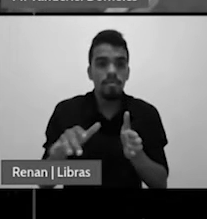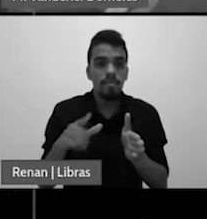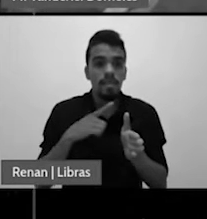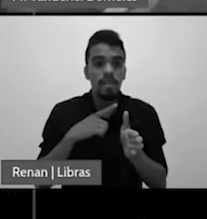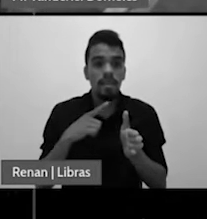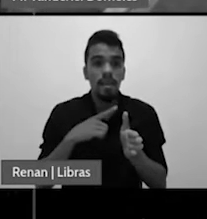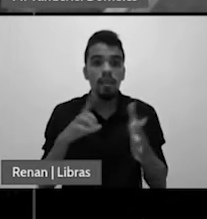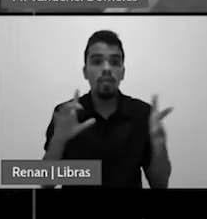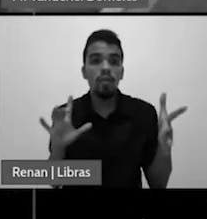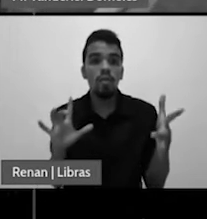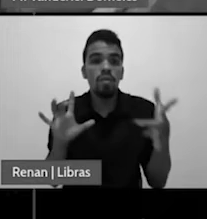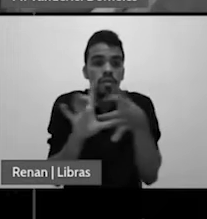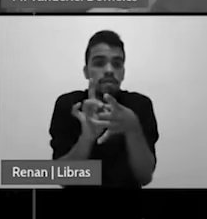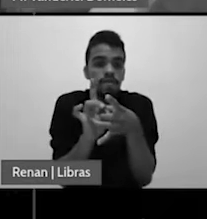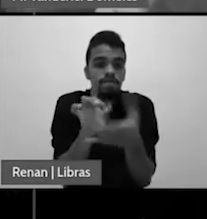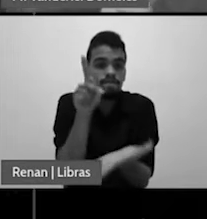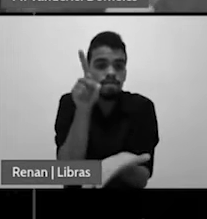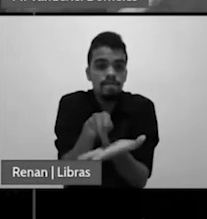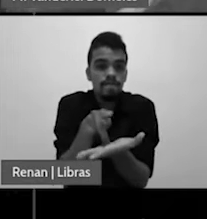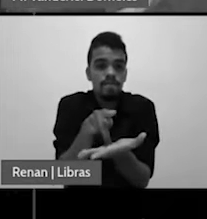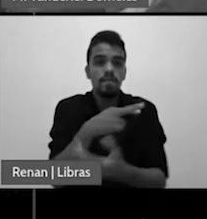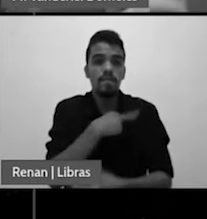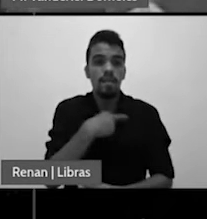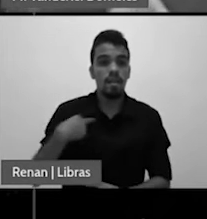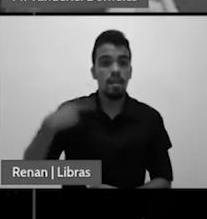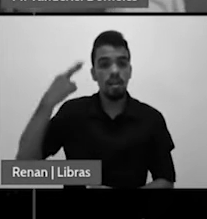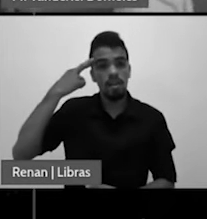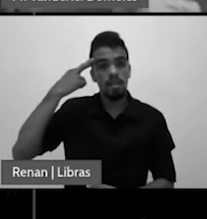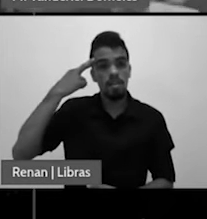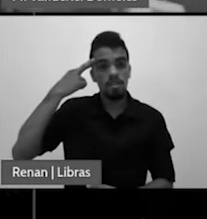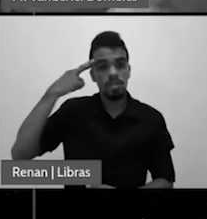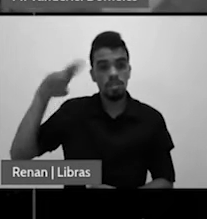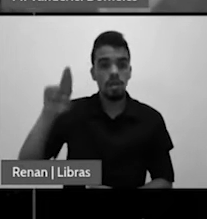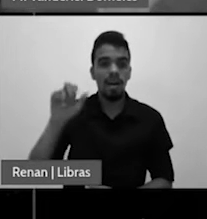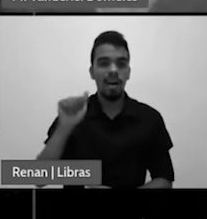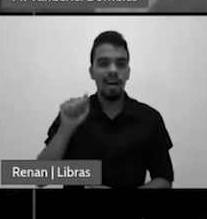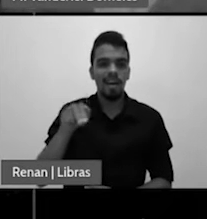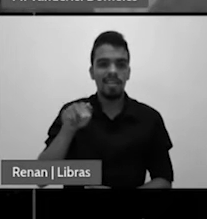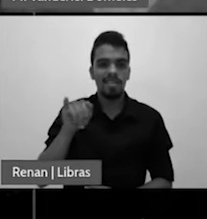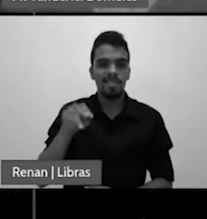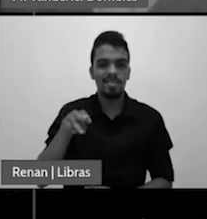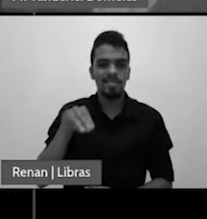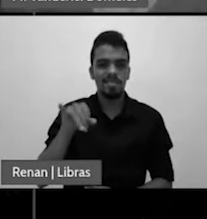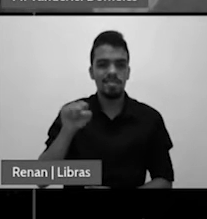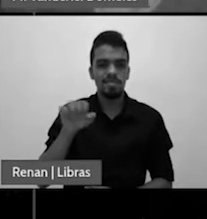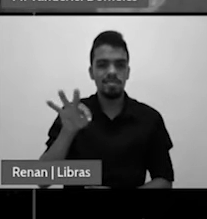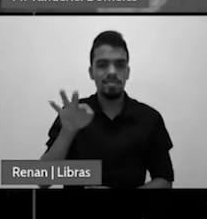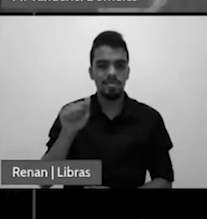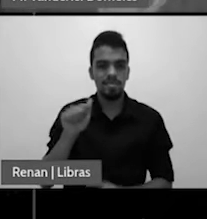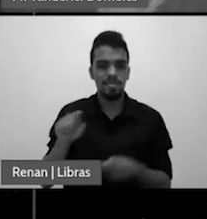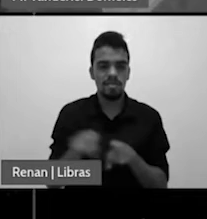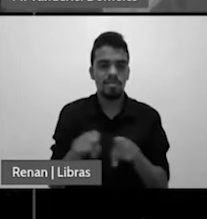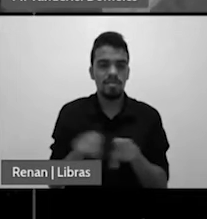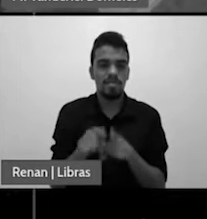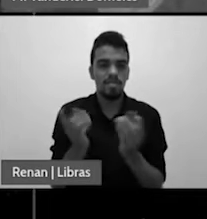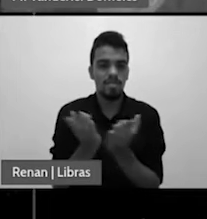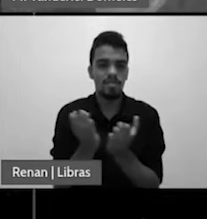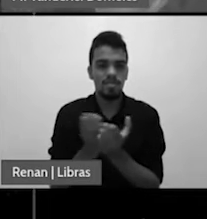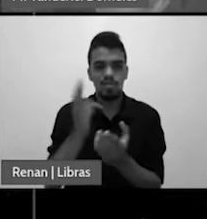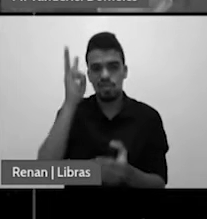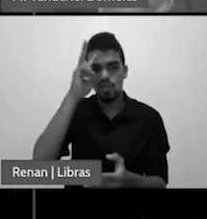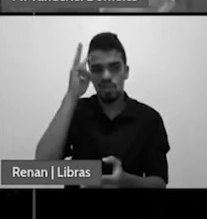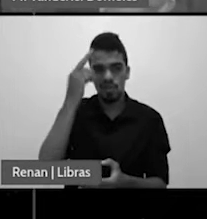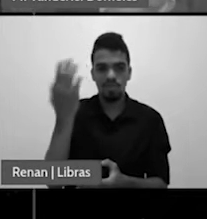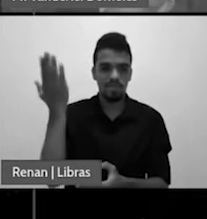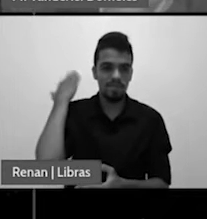conexão com as religiões animistas do que com o próprio cristianismo histórico você pode ver isso no livro